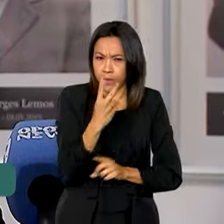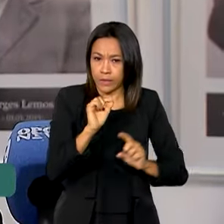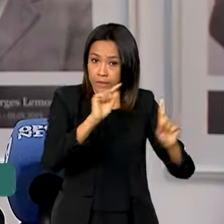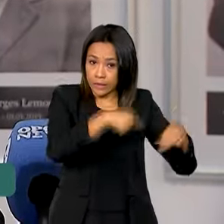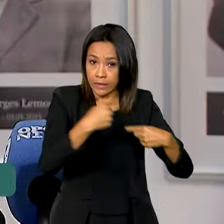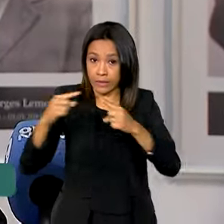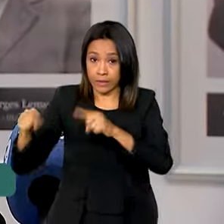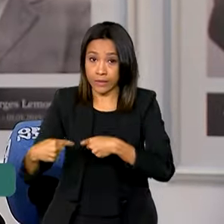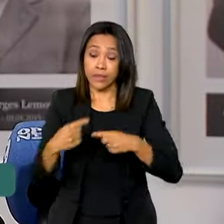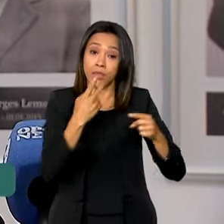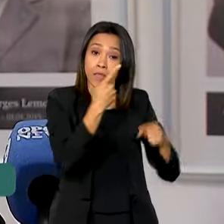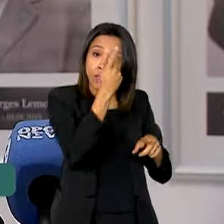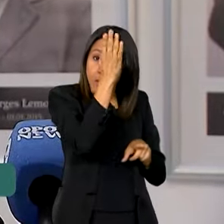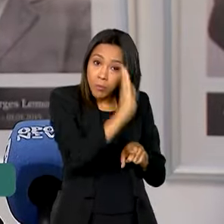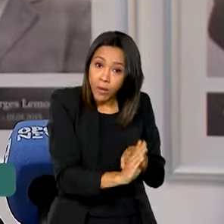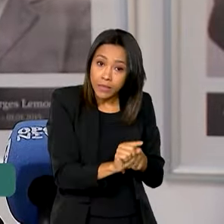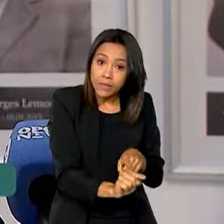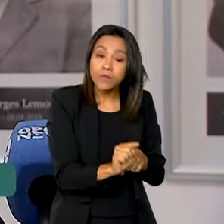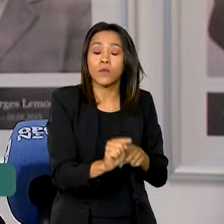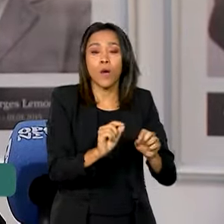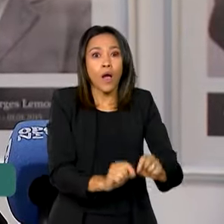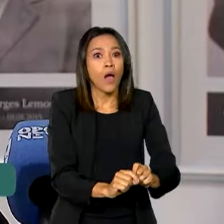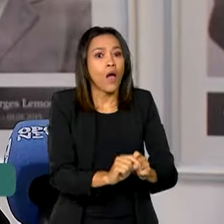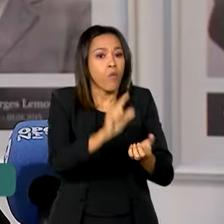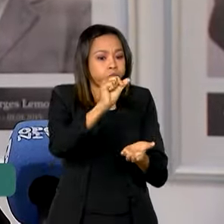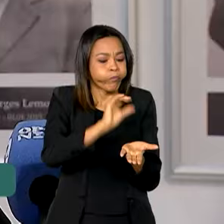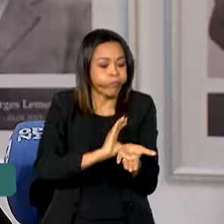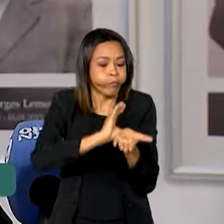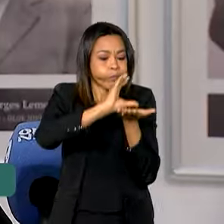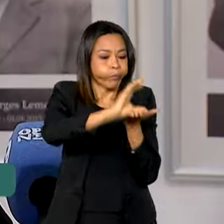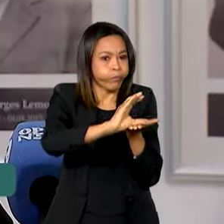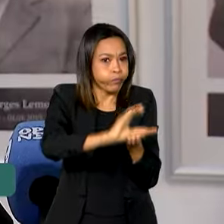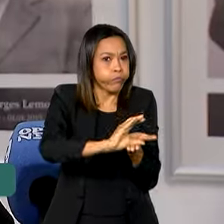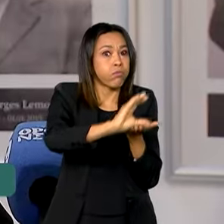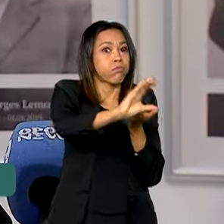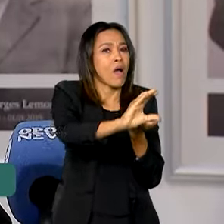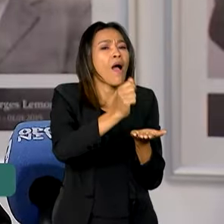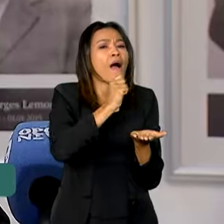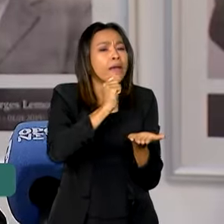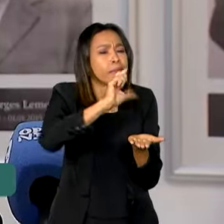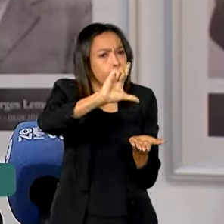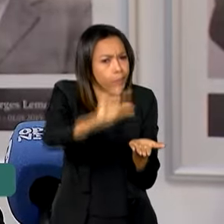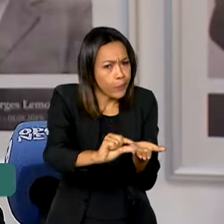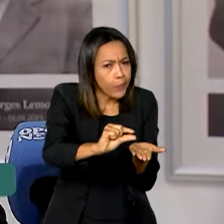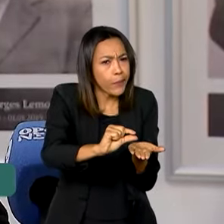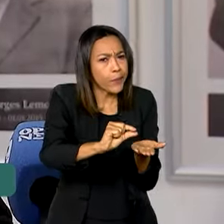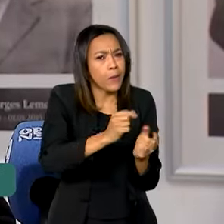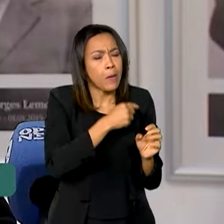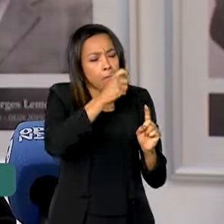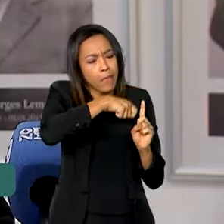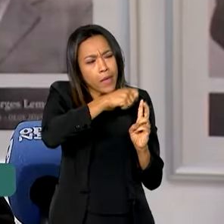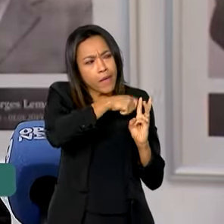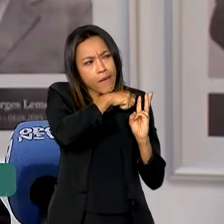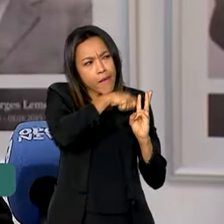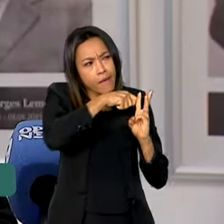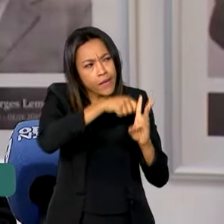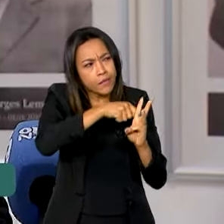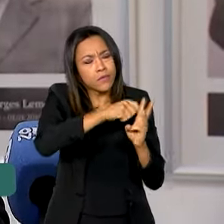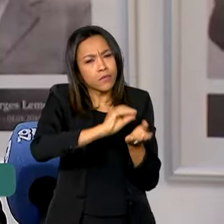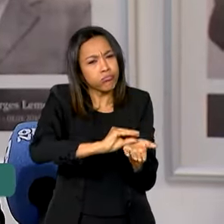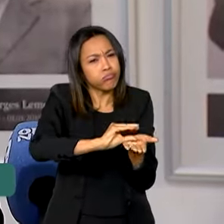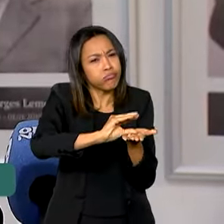Aumentar no Brasil o investimento, que ainda é baixo, ele cresceu nos últimos meses, ainda é baixo,